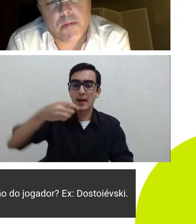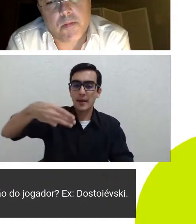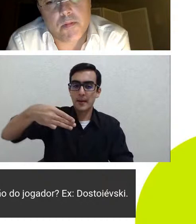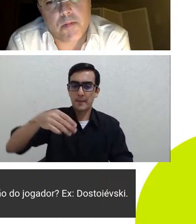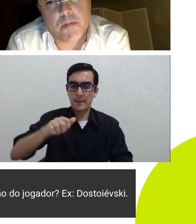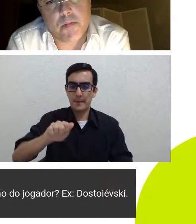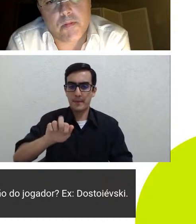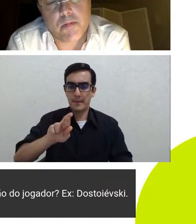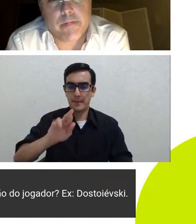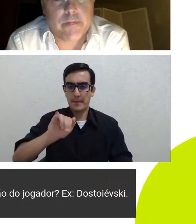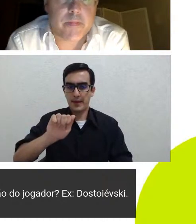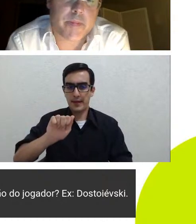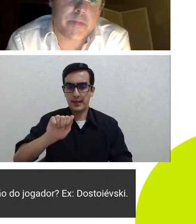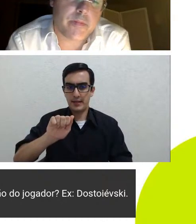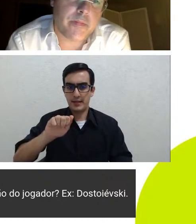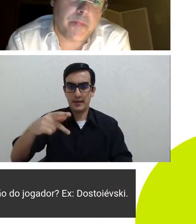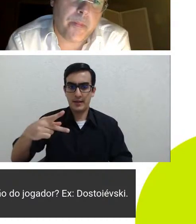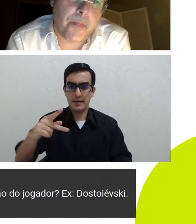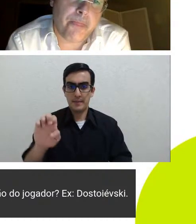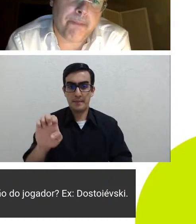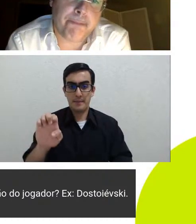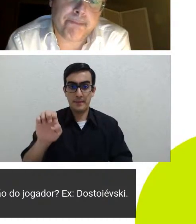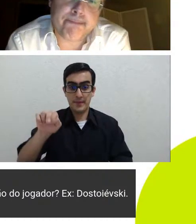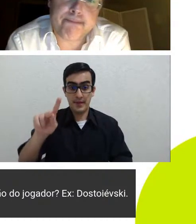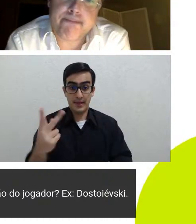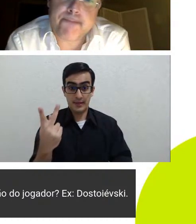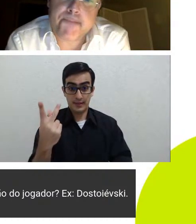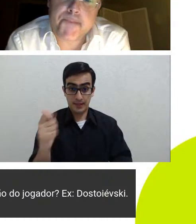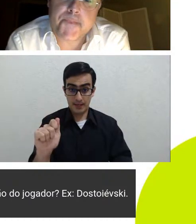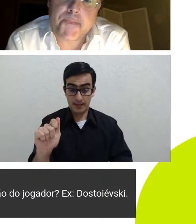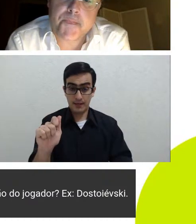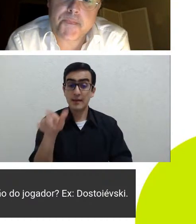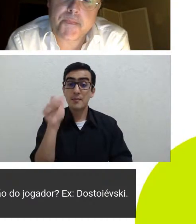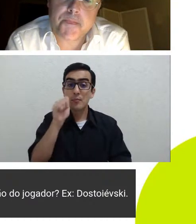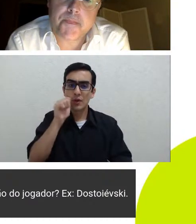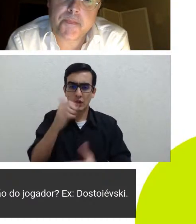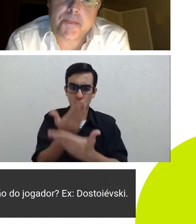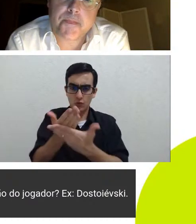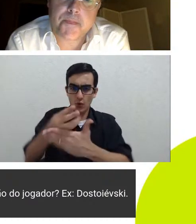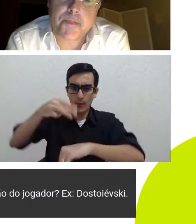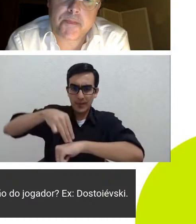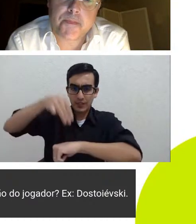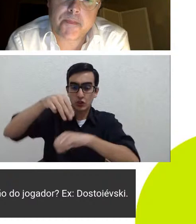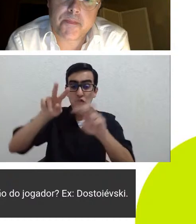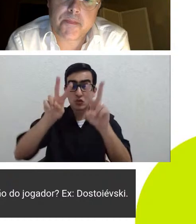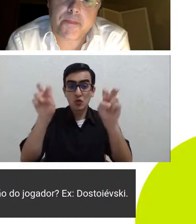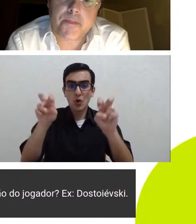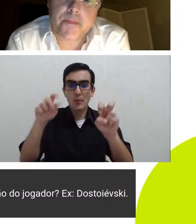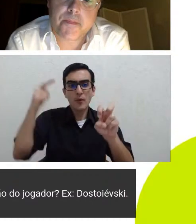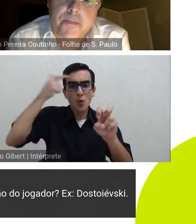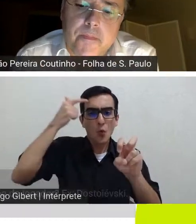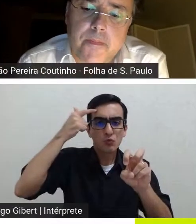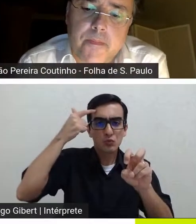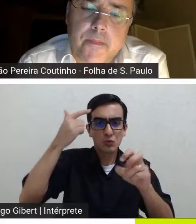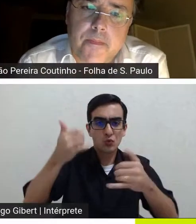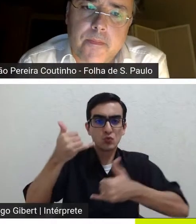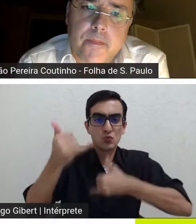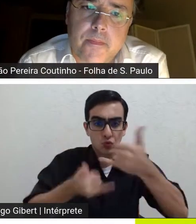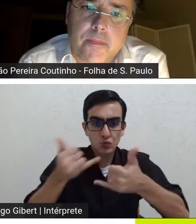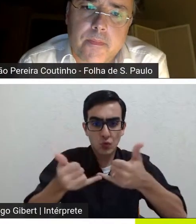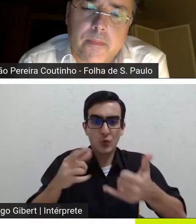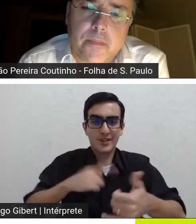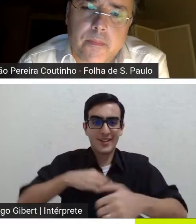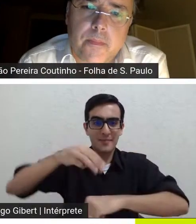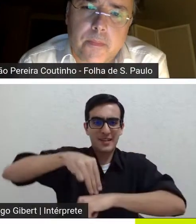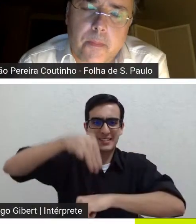Lanzones Zaboni que sobre a compulsão ao jogo ela o mestrado nós